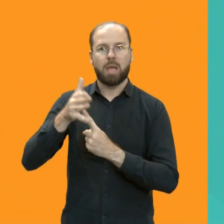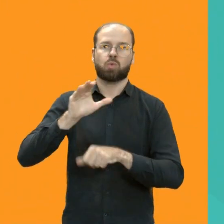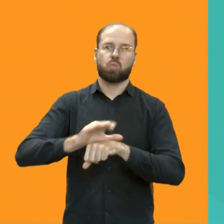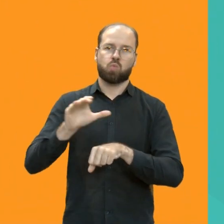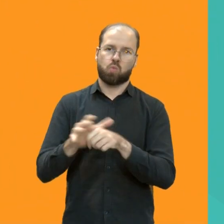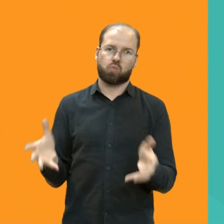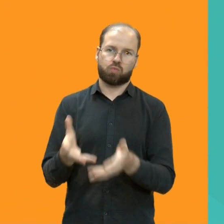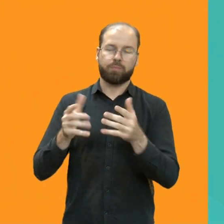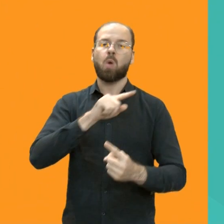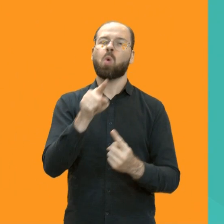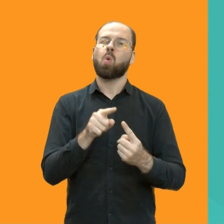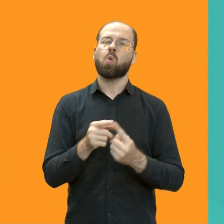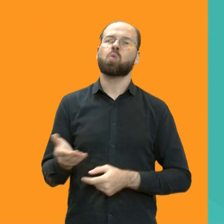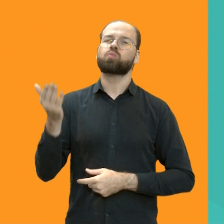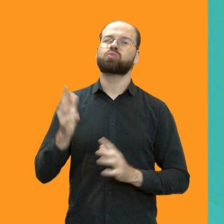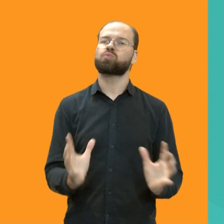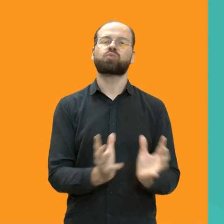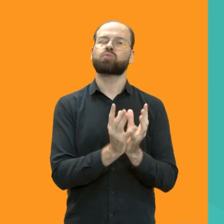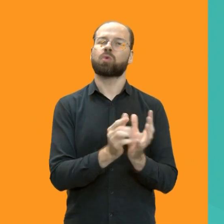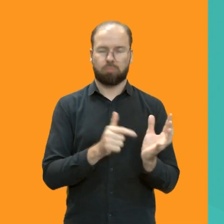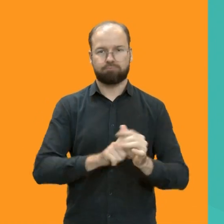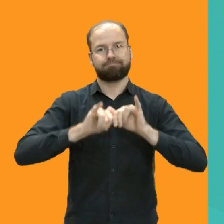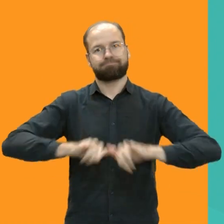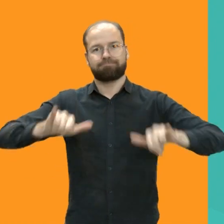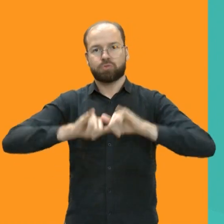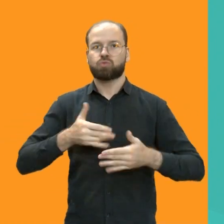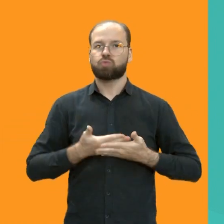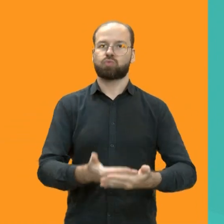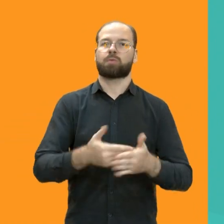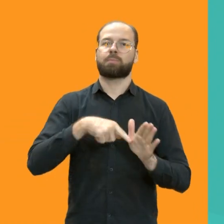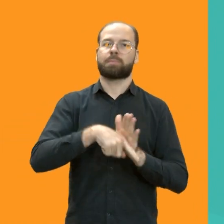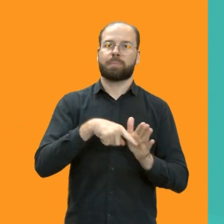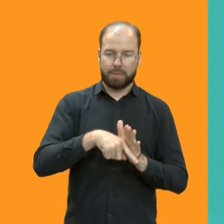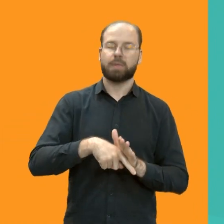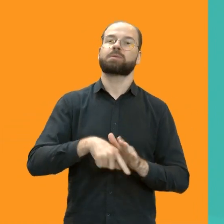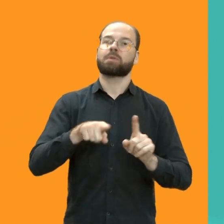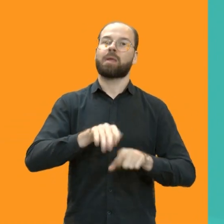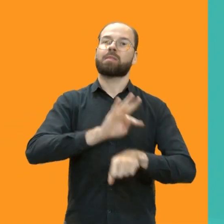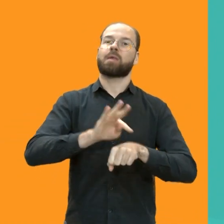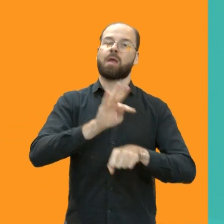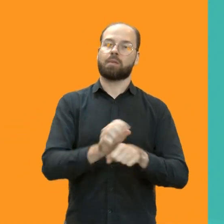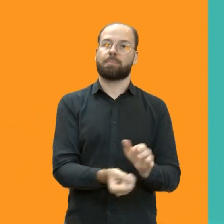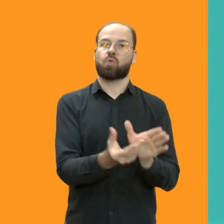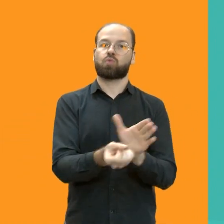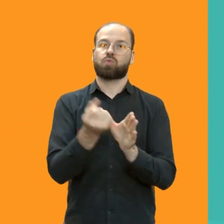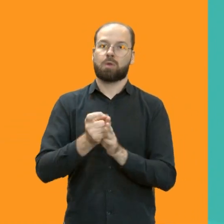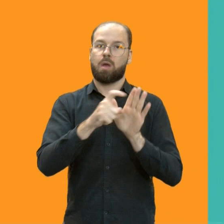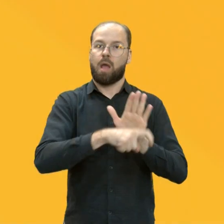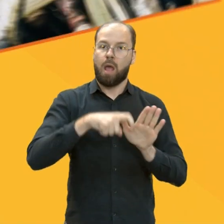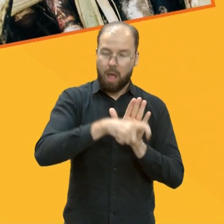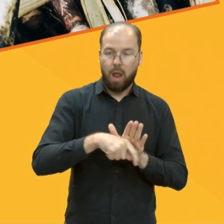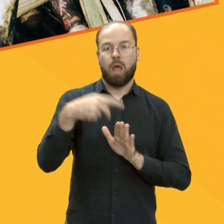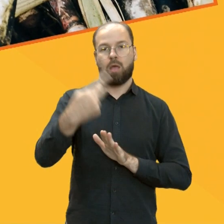objetivo do G.A. Cana é difundir estudos e pesquisas da UFG, além de técnicas de produção agrícolas industriais.